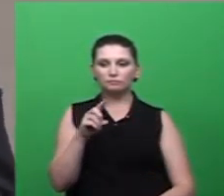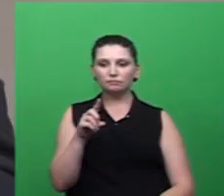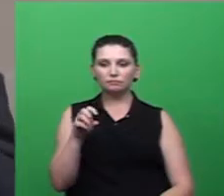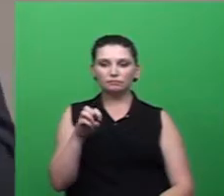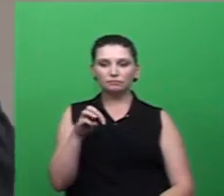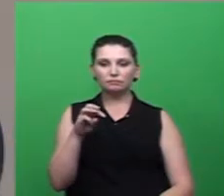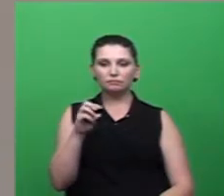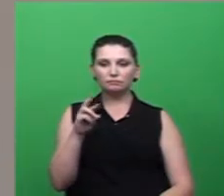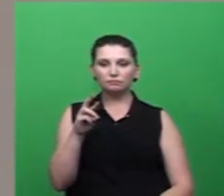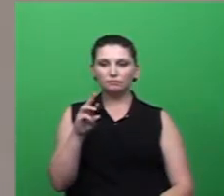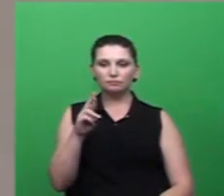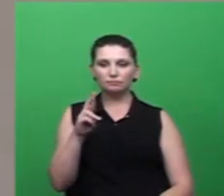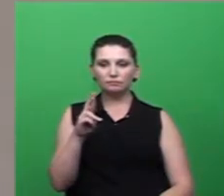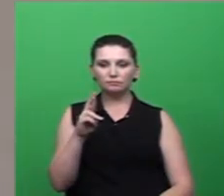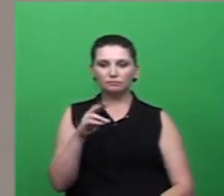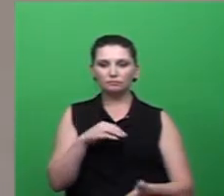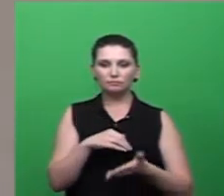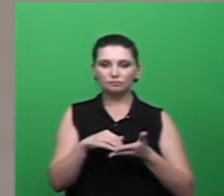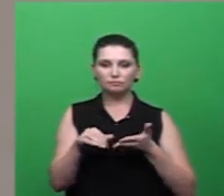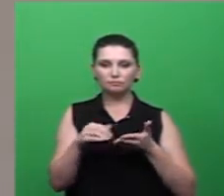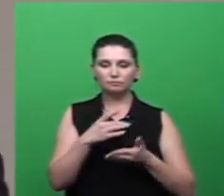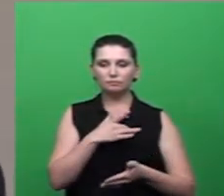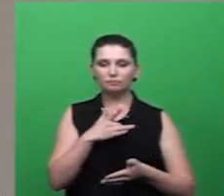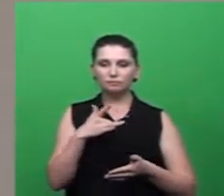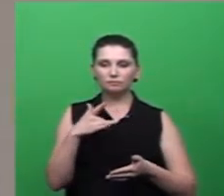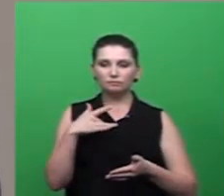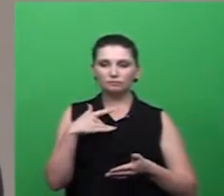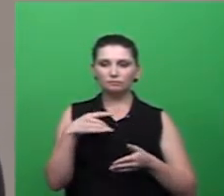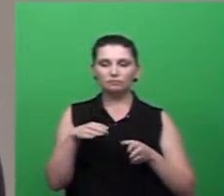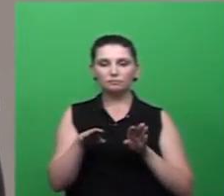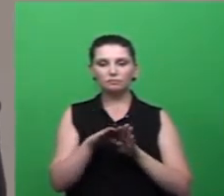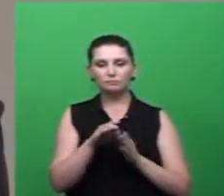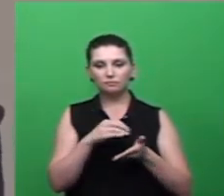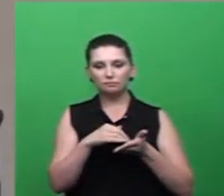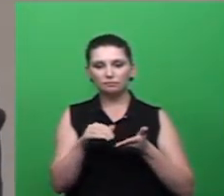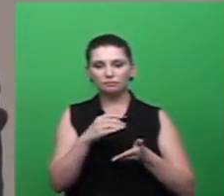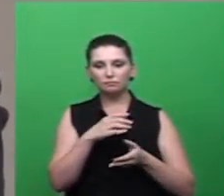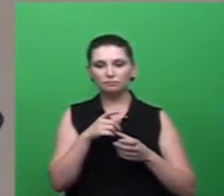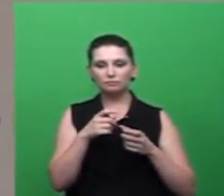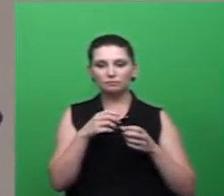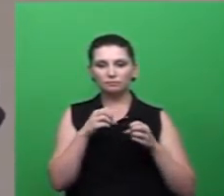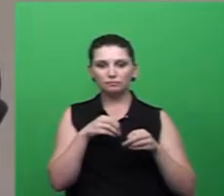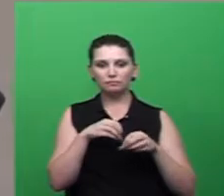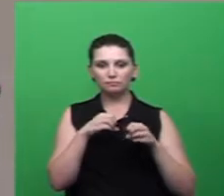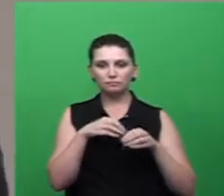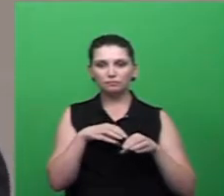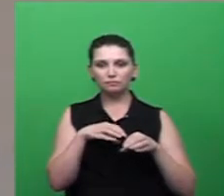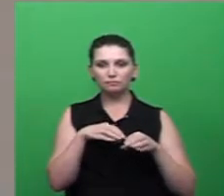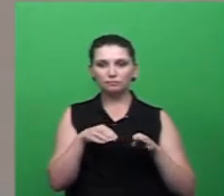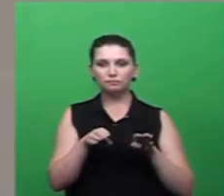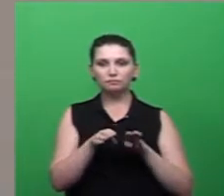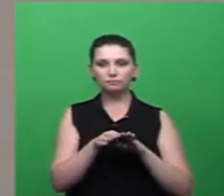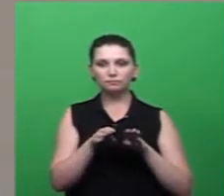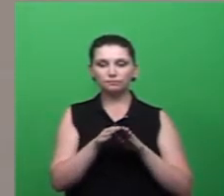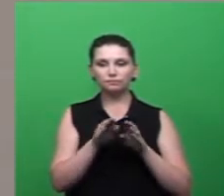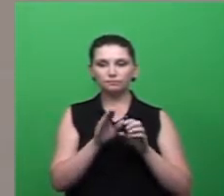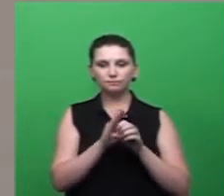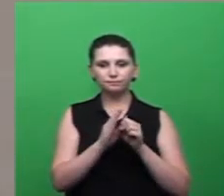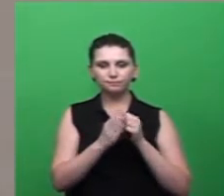área da educação e dizer que a escola de São Simão José Francisco Bertero sexta-feira